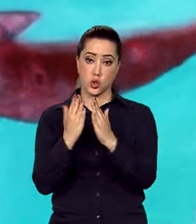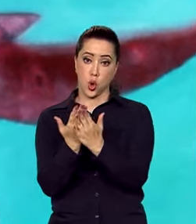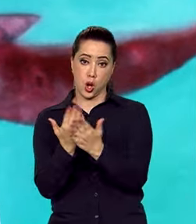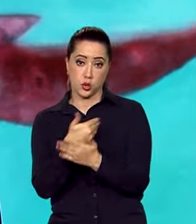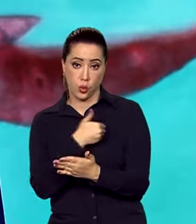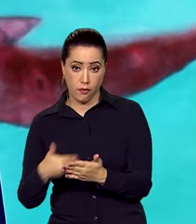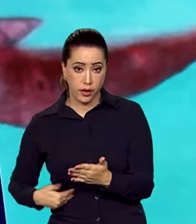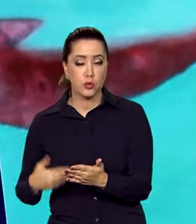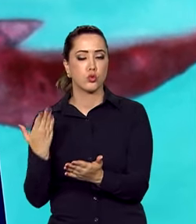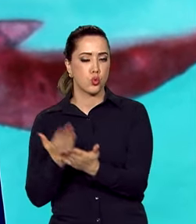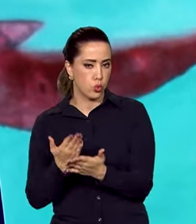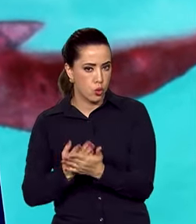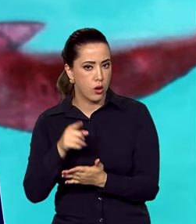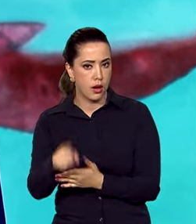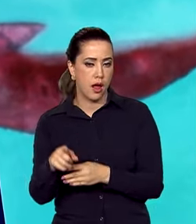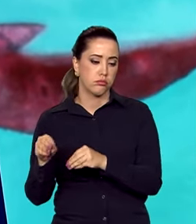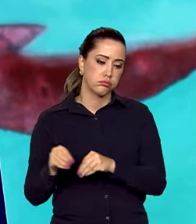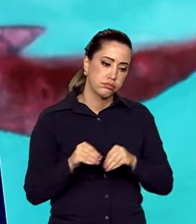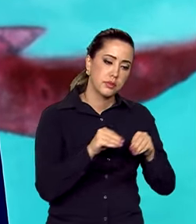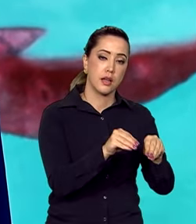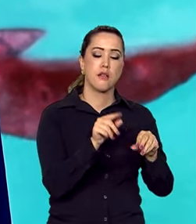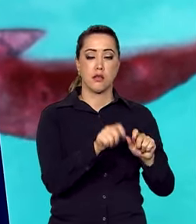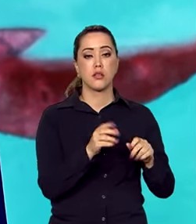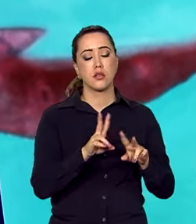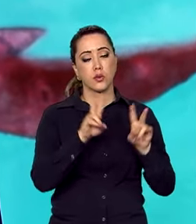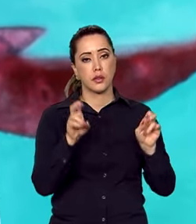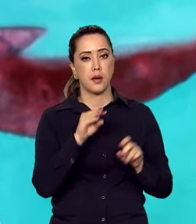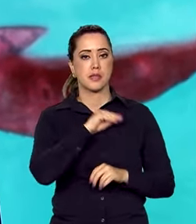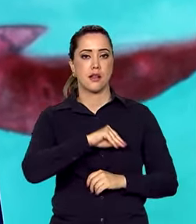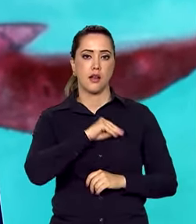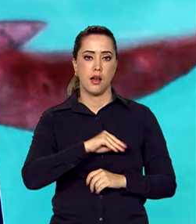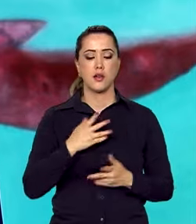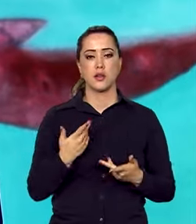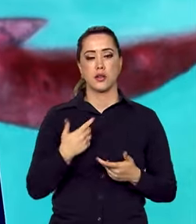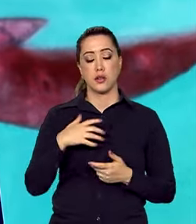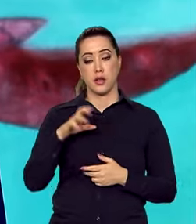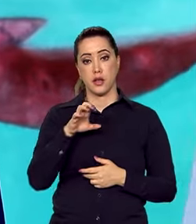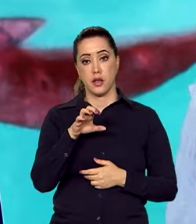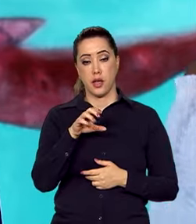Brasil. Então, leva em consideração renda, questões éticos, raciais e questões de escola pública. Obrigado.